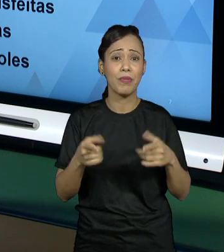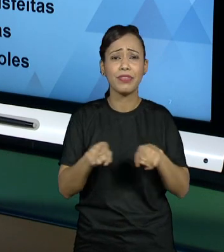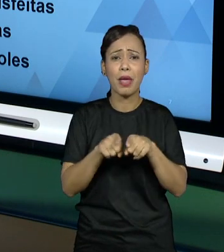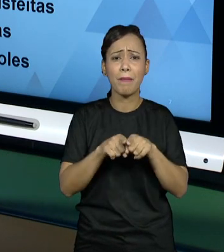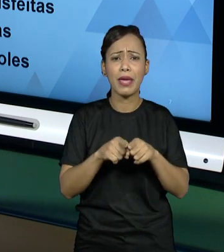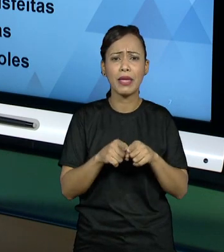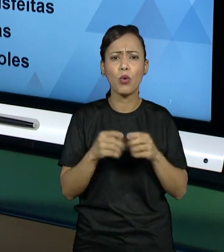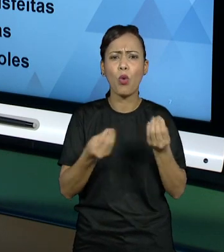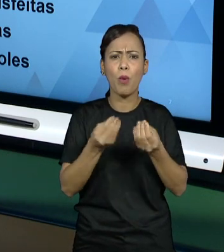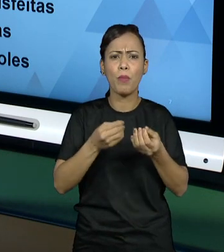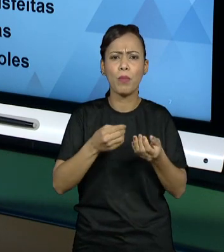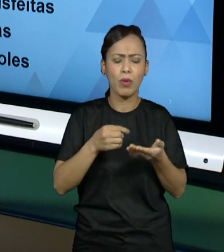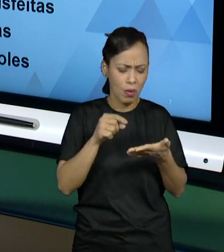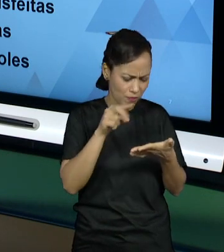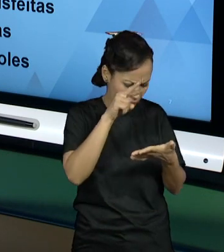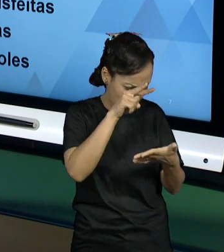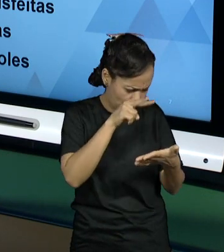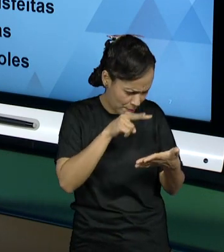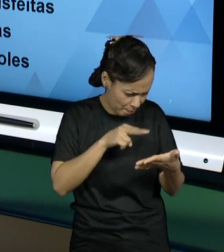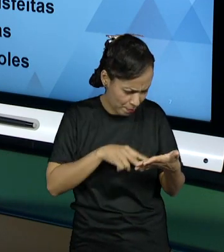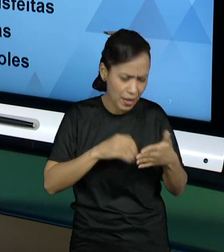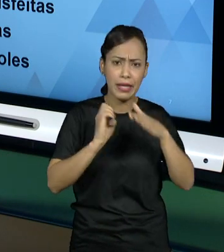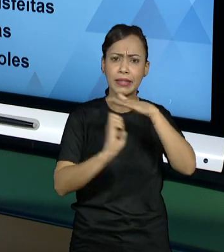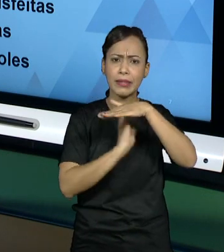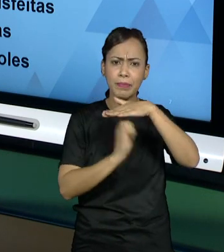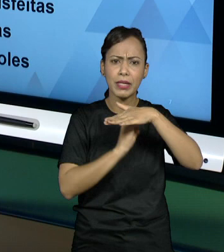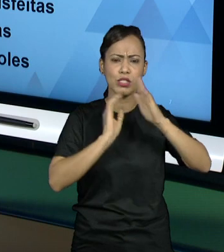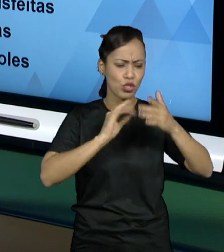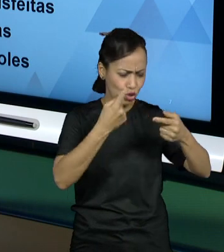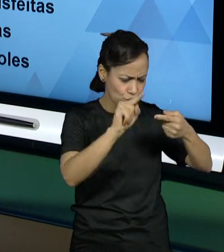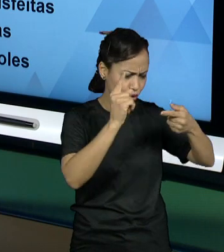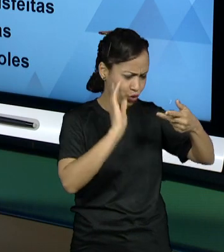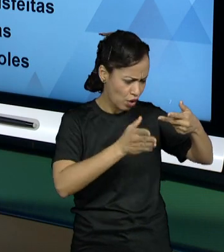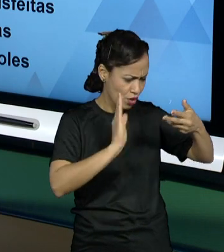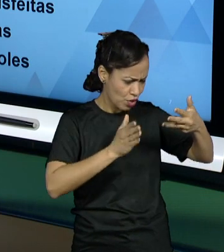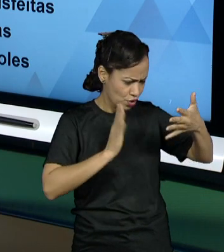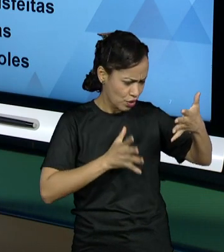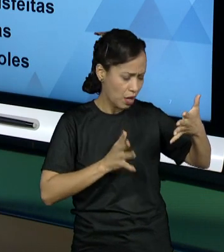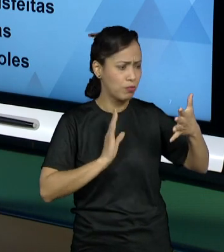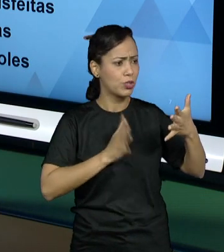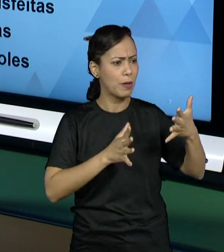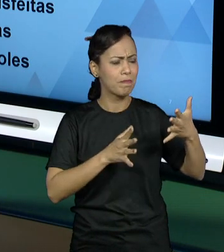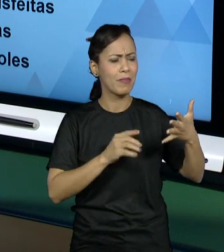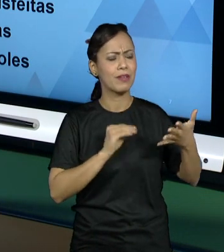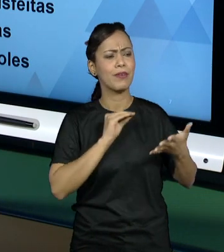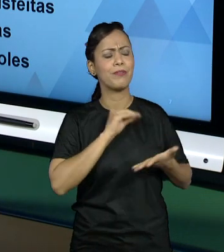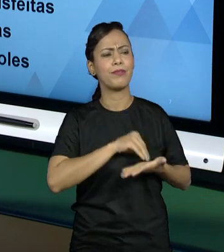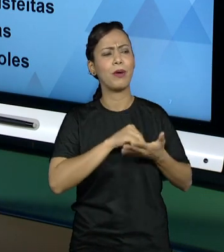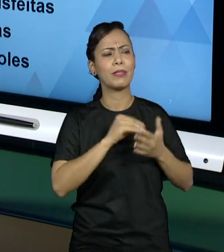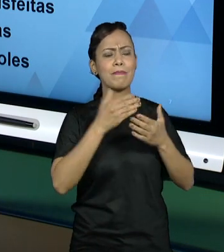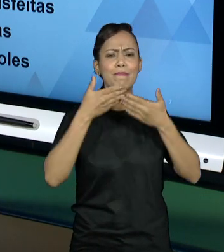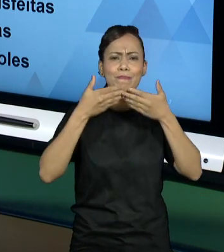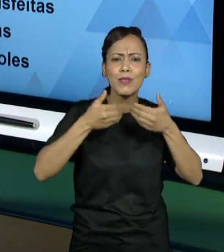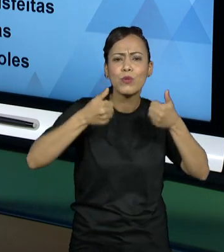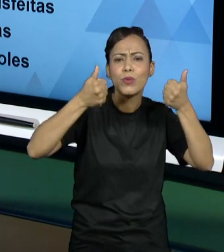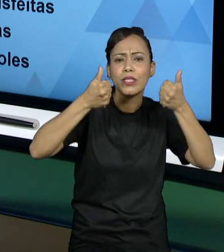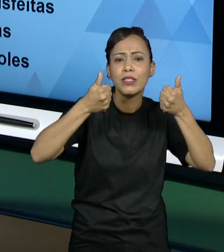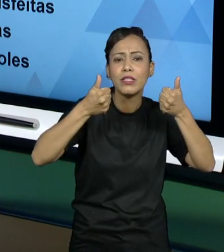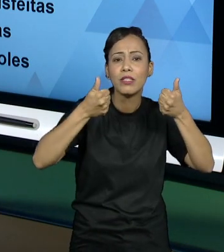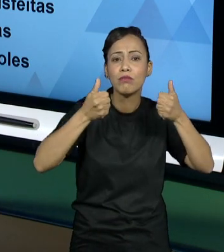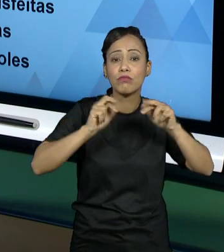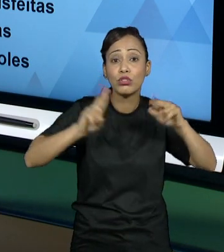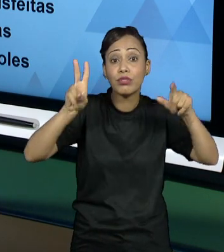os processos que já existem na empresa e melhorar esses processos. Como que poderia ser feito diferente para aumentar a